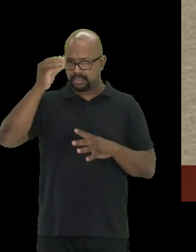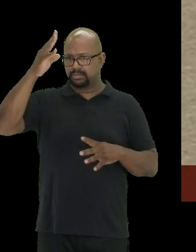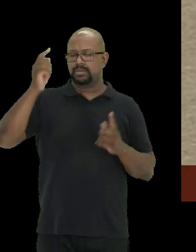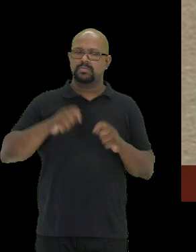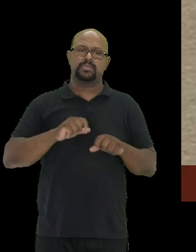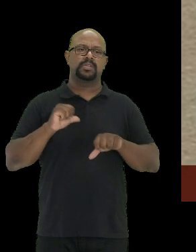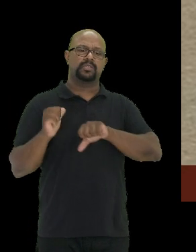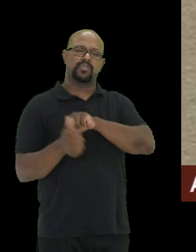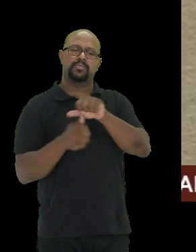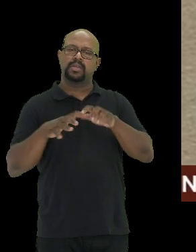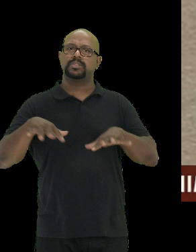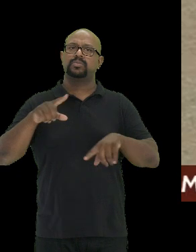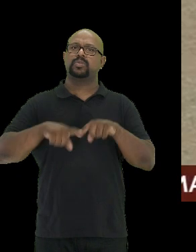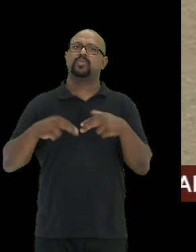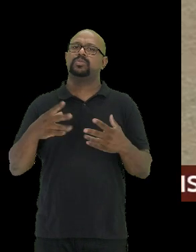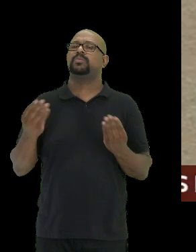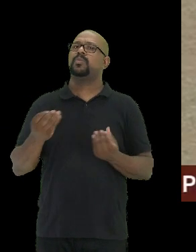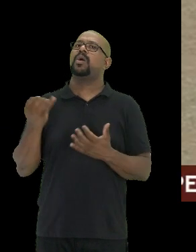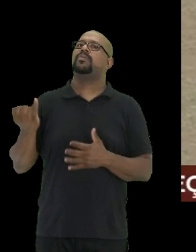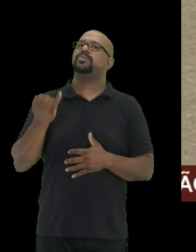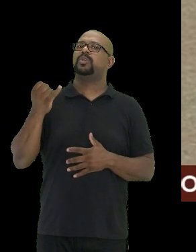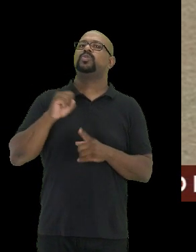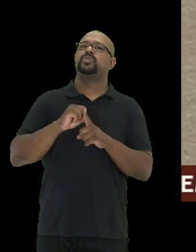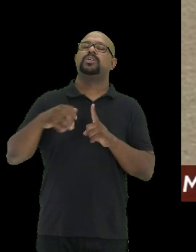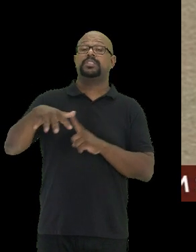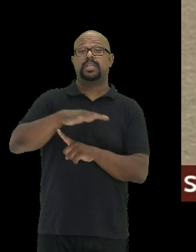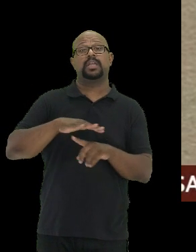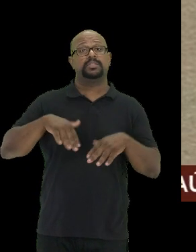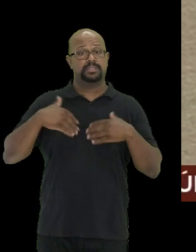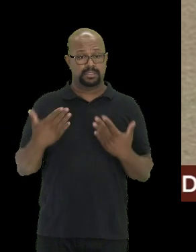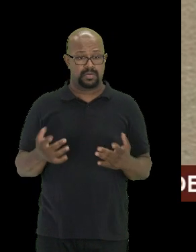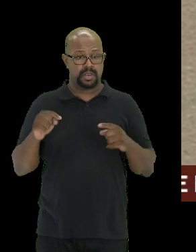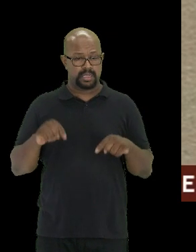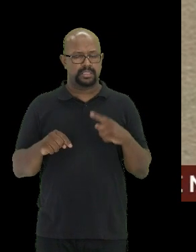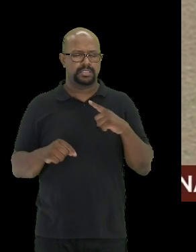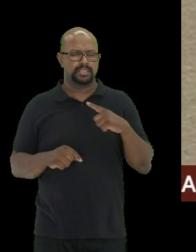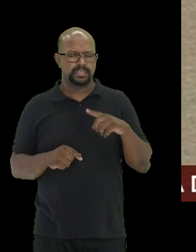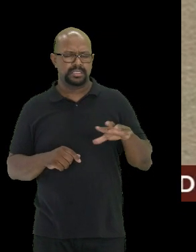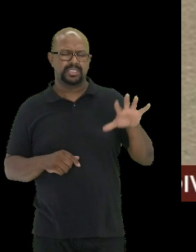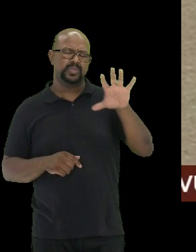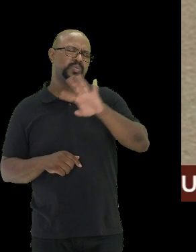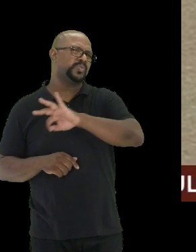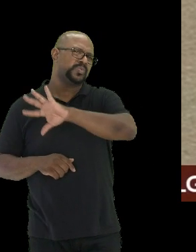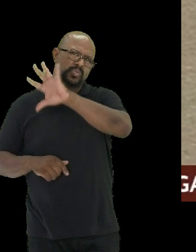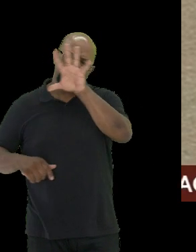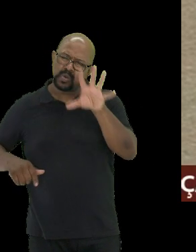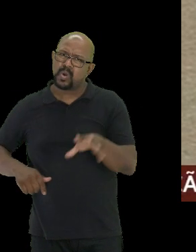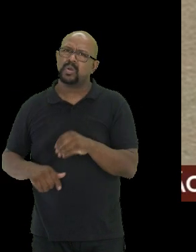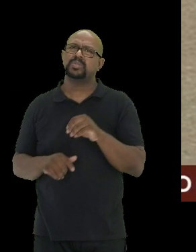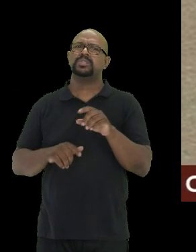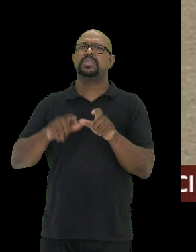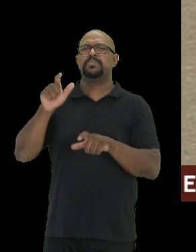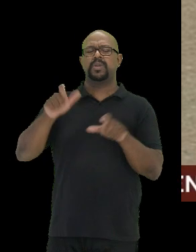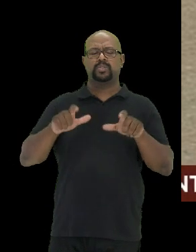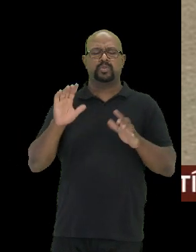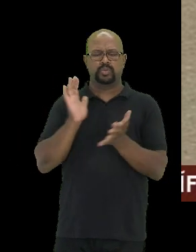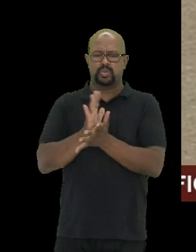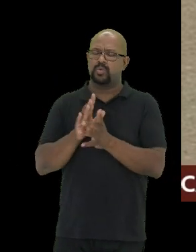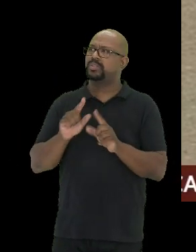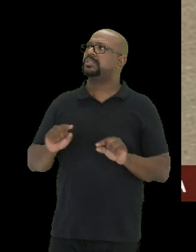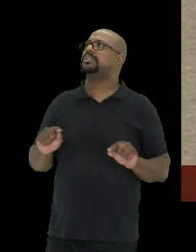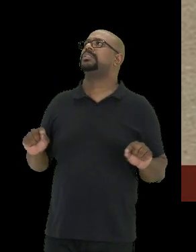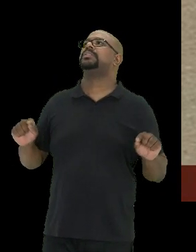transformar os seus respectivos problemas sociais. Então, aqui a gente tem esse grupo todo de pessoas que